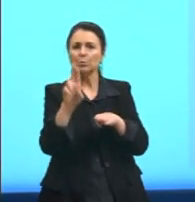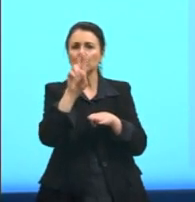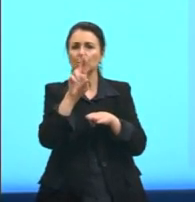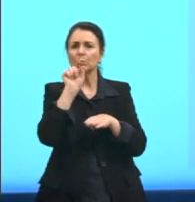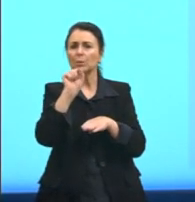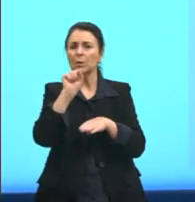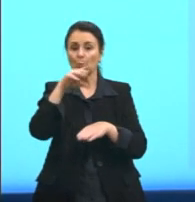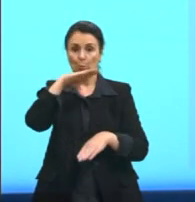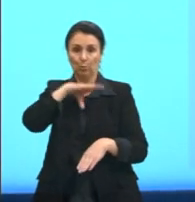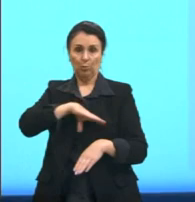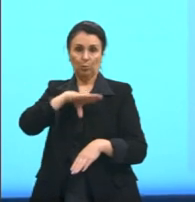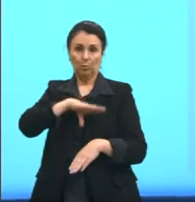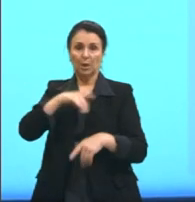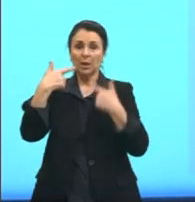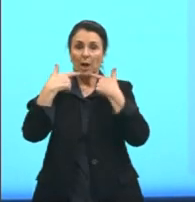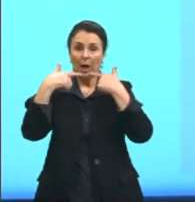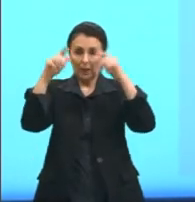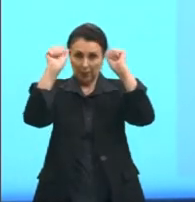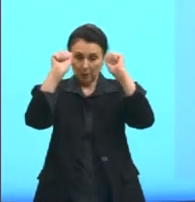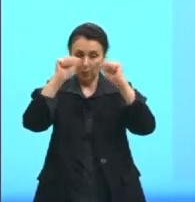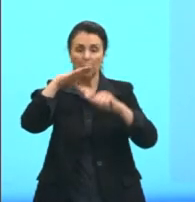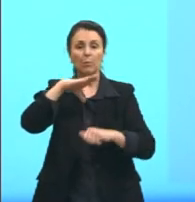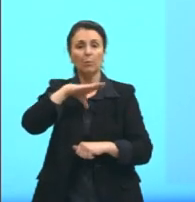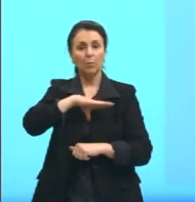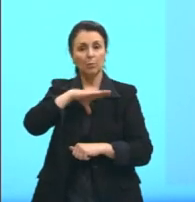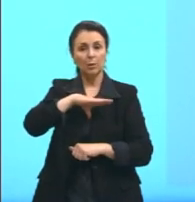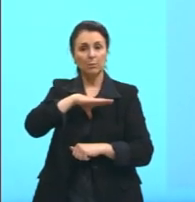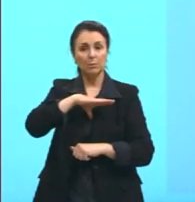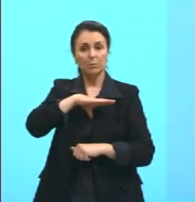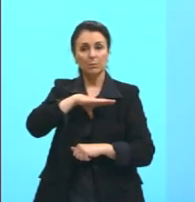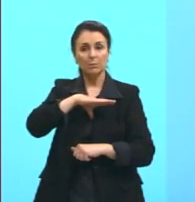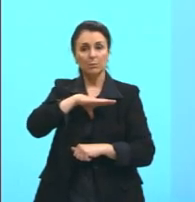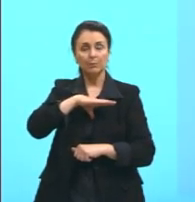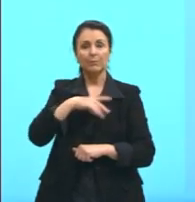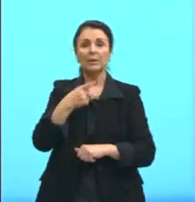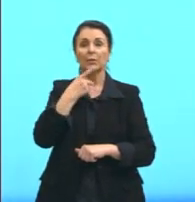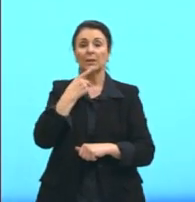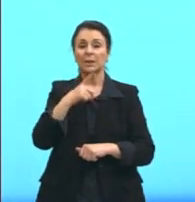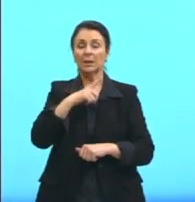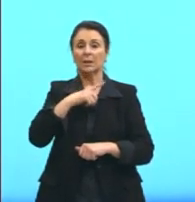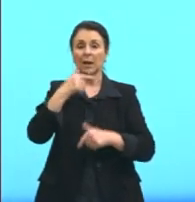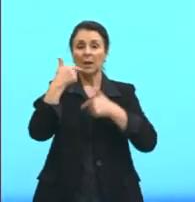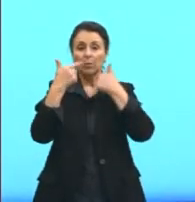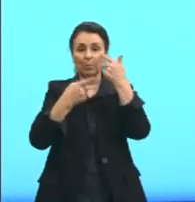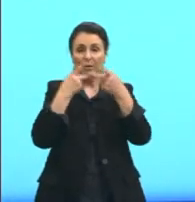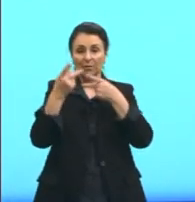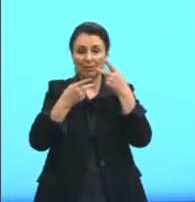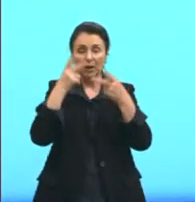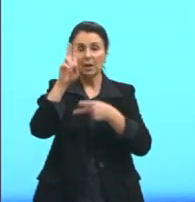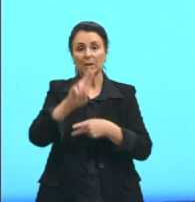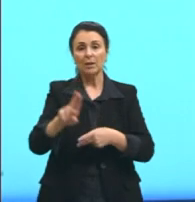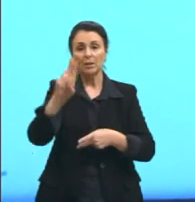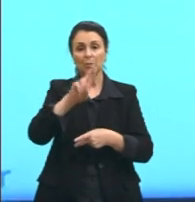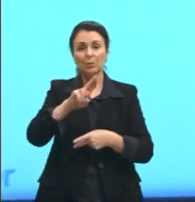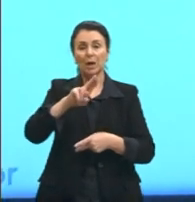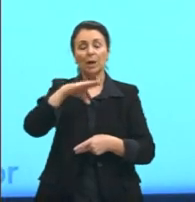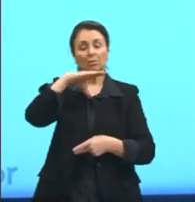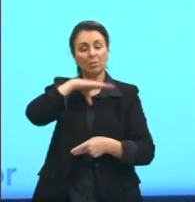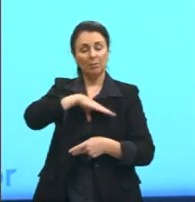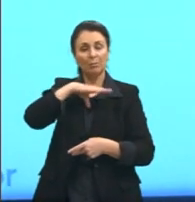portuguesa, porque a gente tem aqui em cima uma fala que se usa da língua